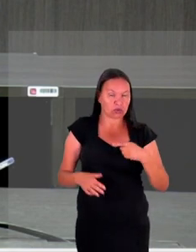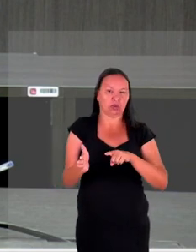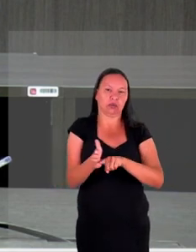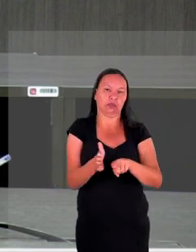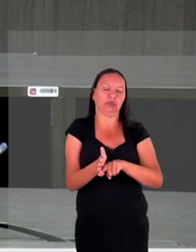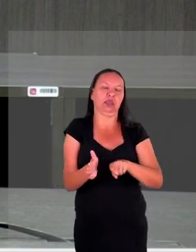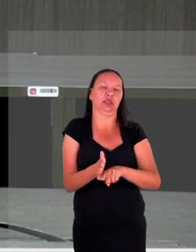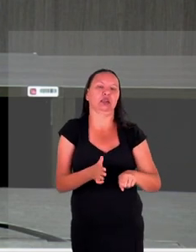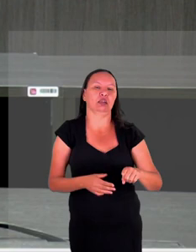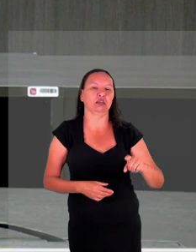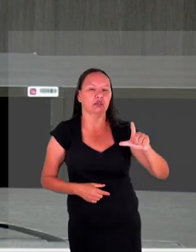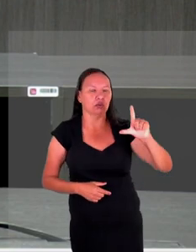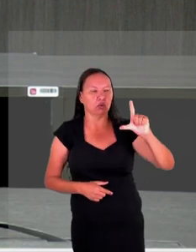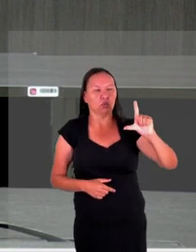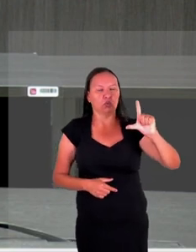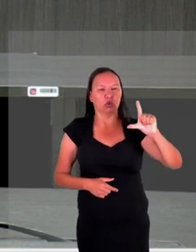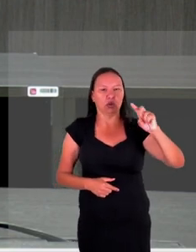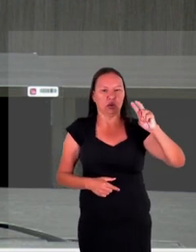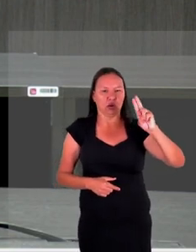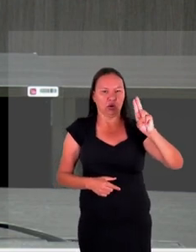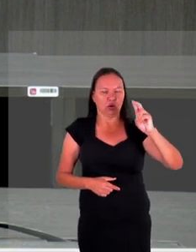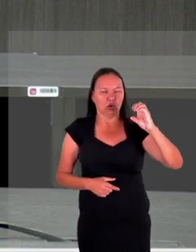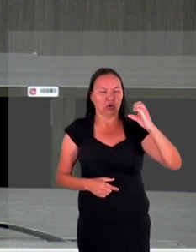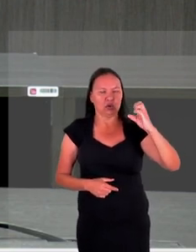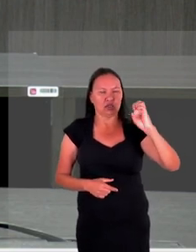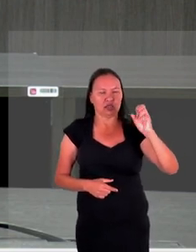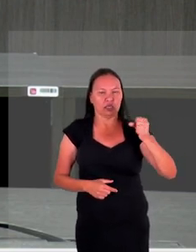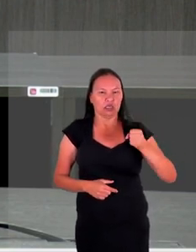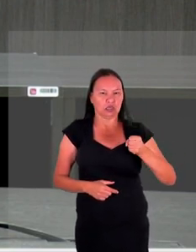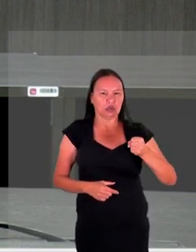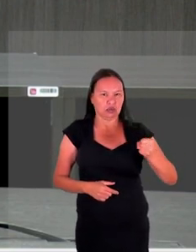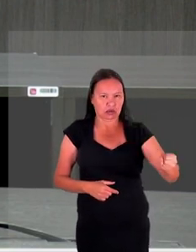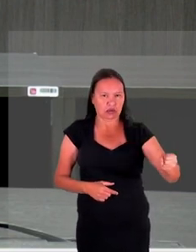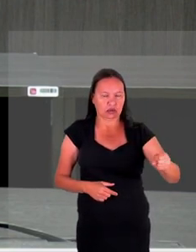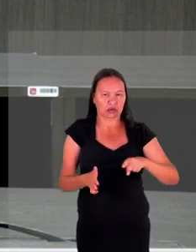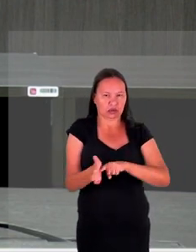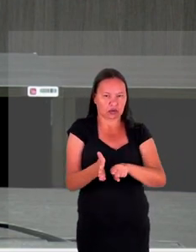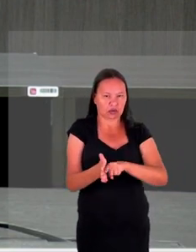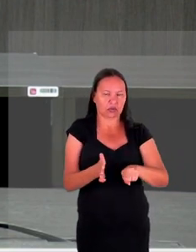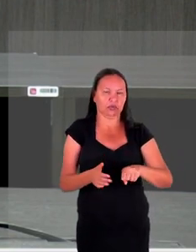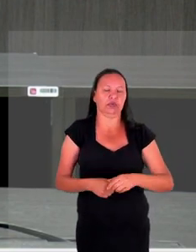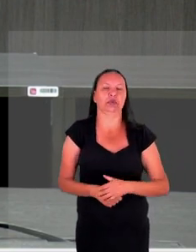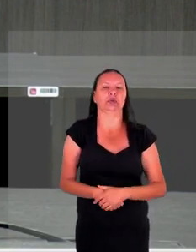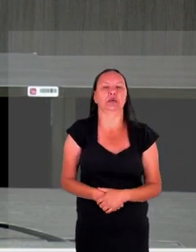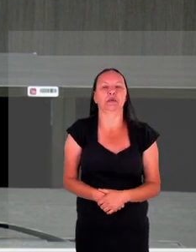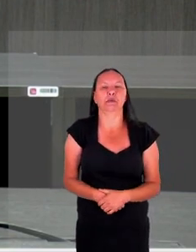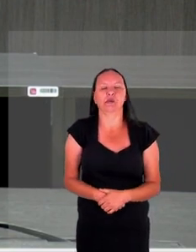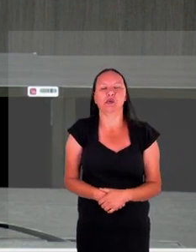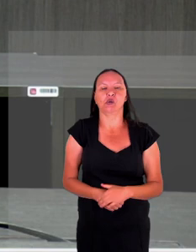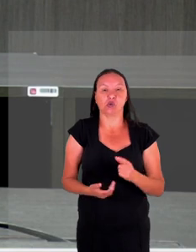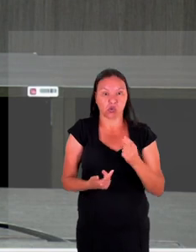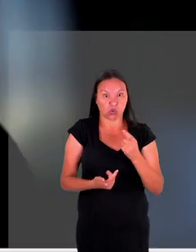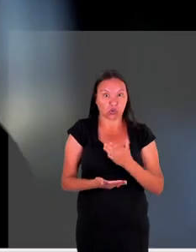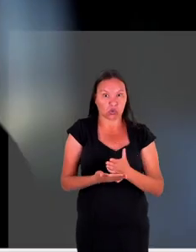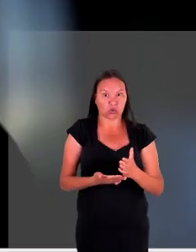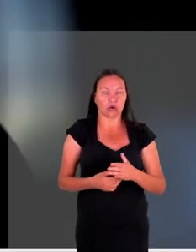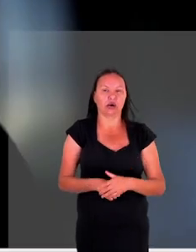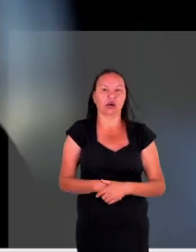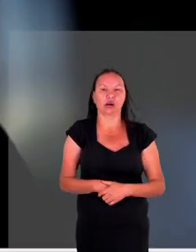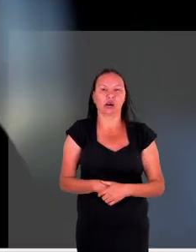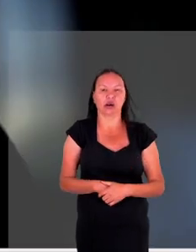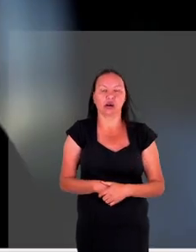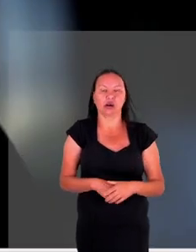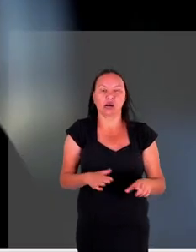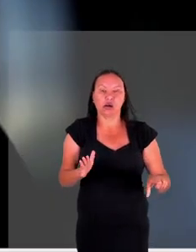para a Luciana que eu acho que ela posso só complementar dessa última pergunta claro churro que eu serei breve mas aí é mais um quesito né